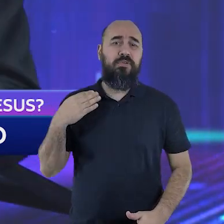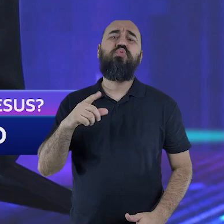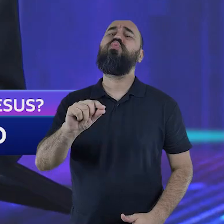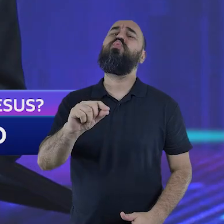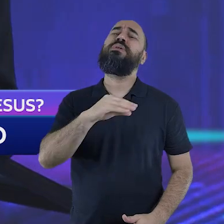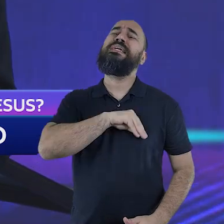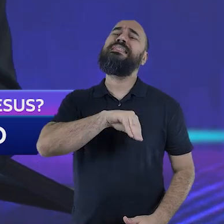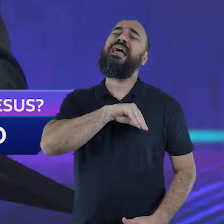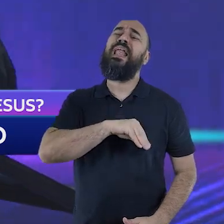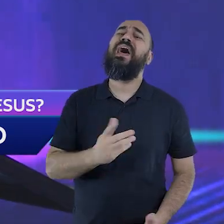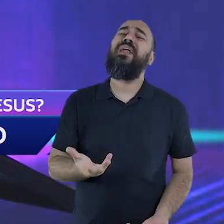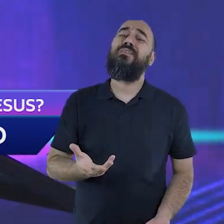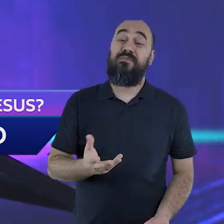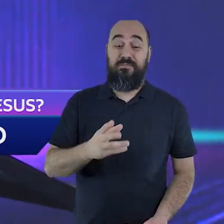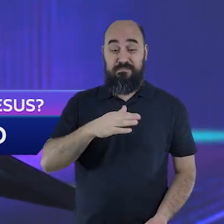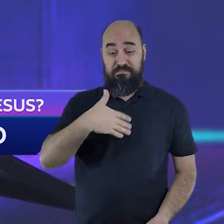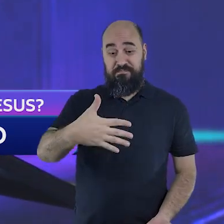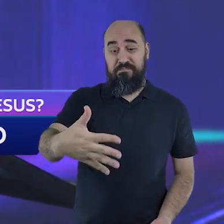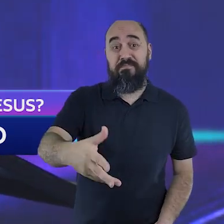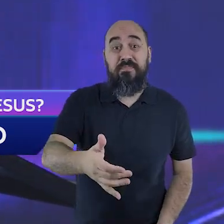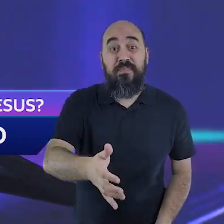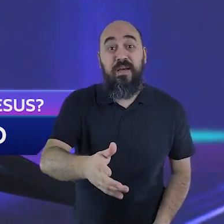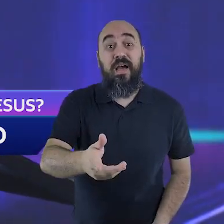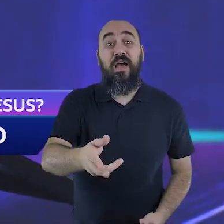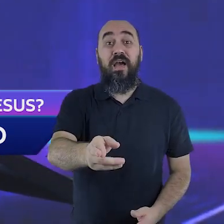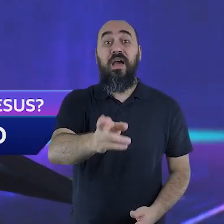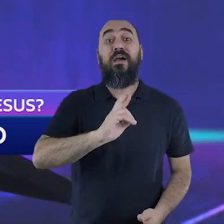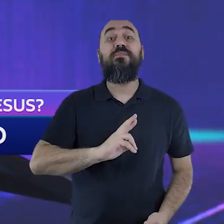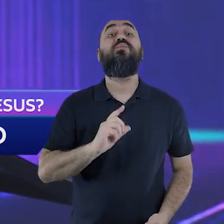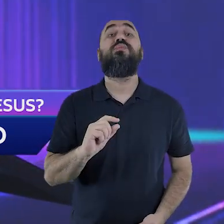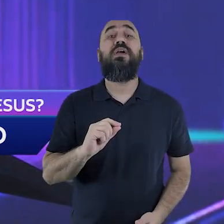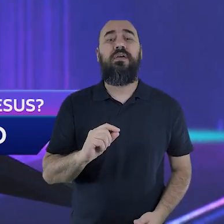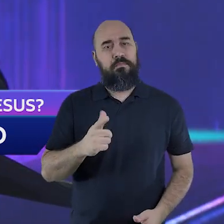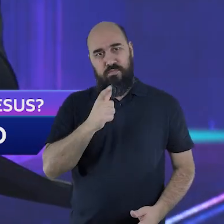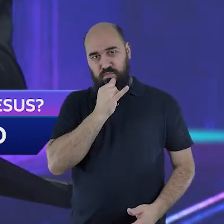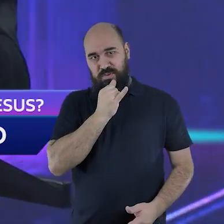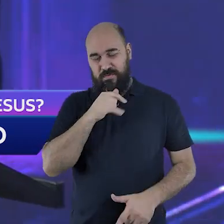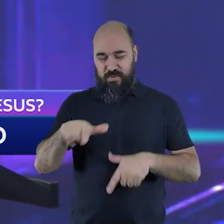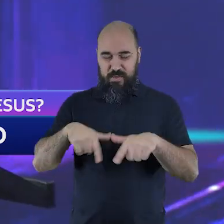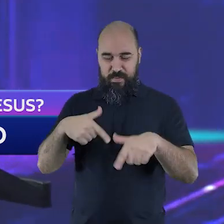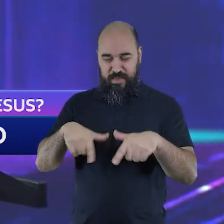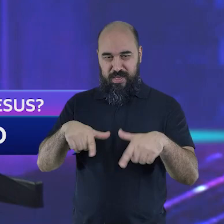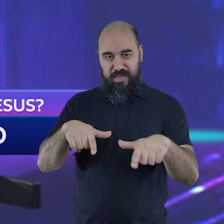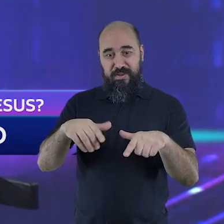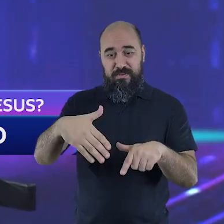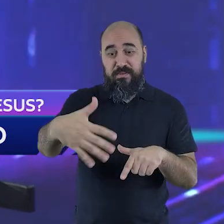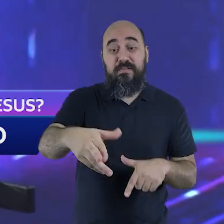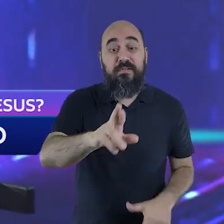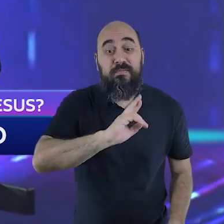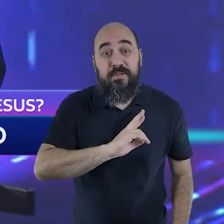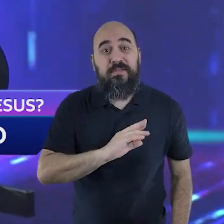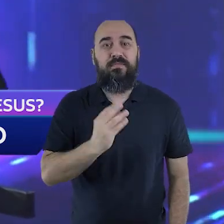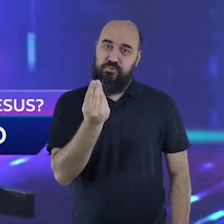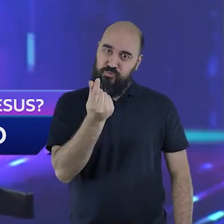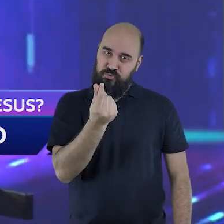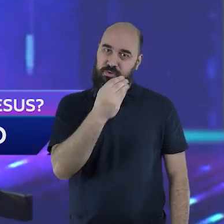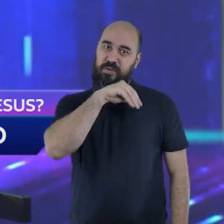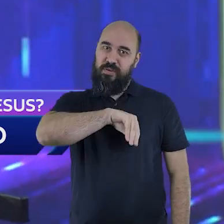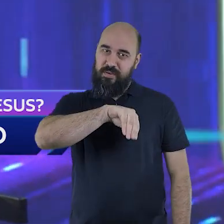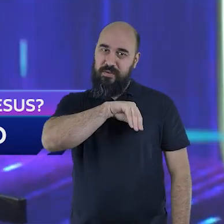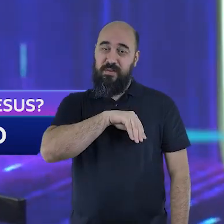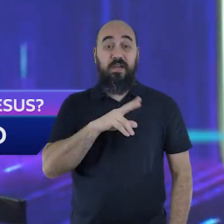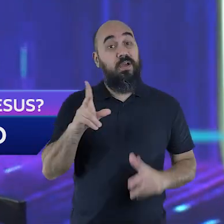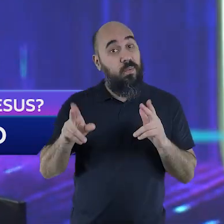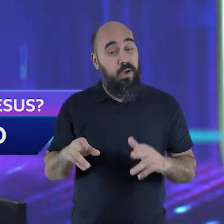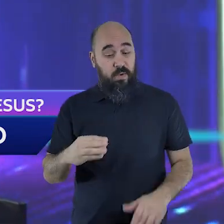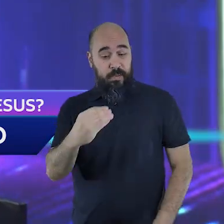recompensa. A recompensa do pecado é a morte. Agora, o verso continua dizendo assim, mas o dom gratuito de Deus